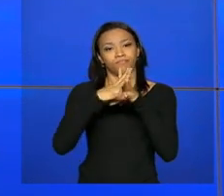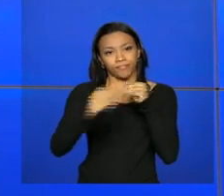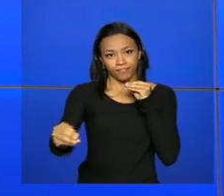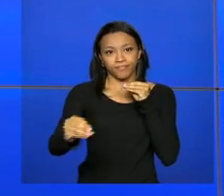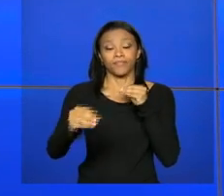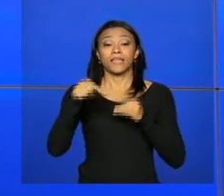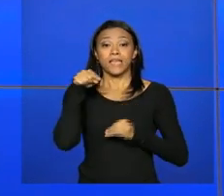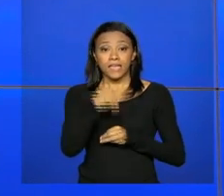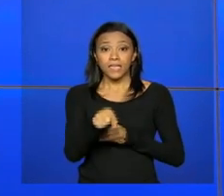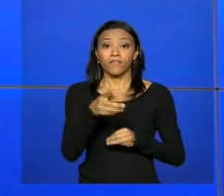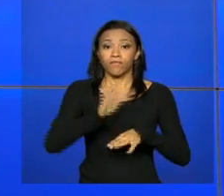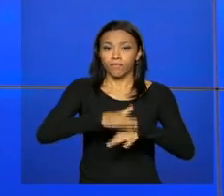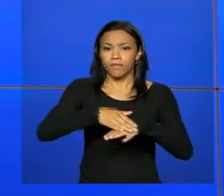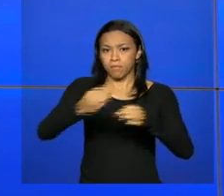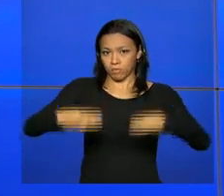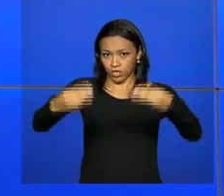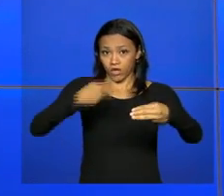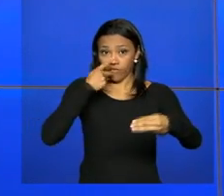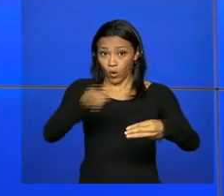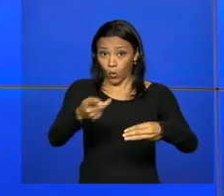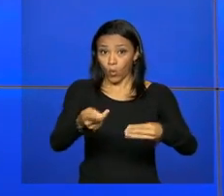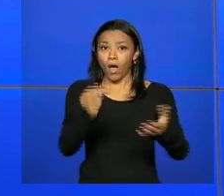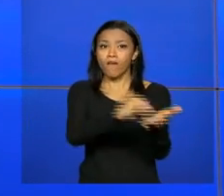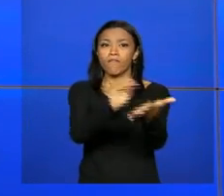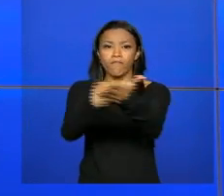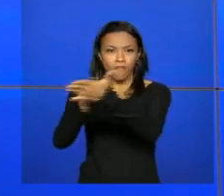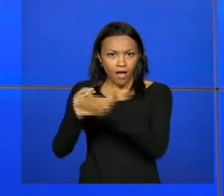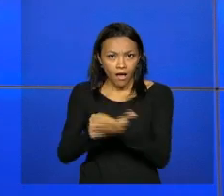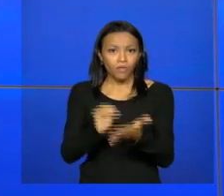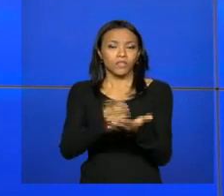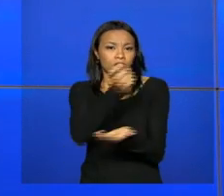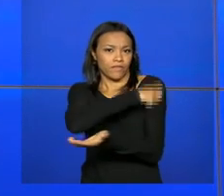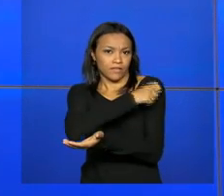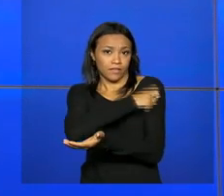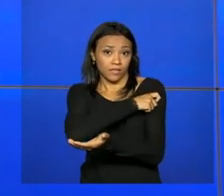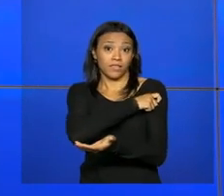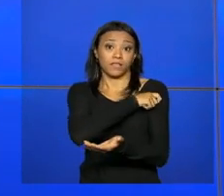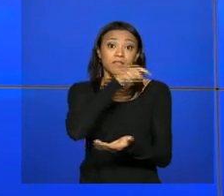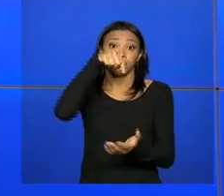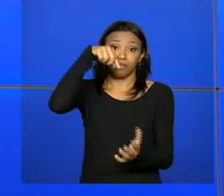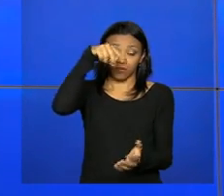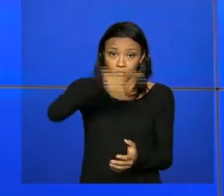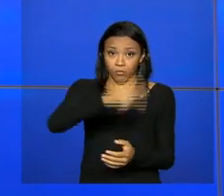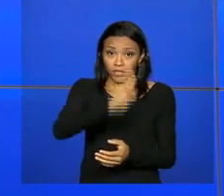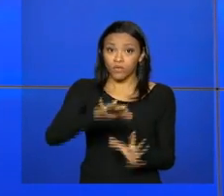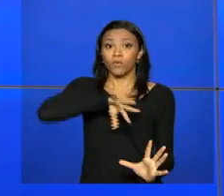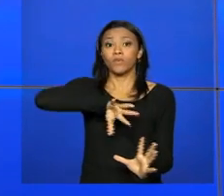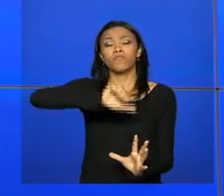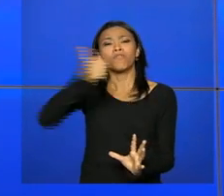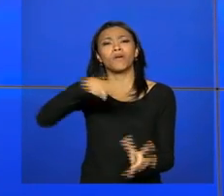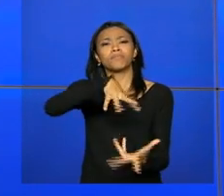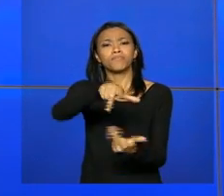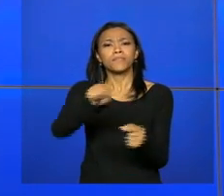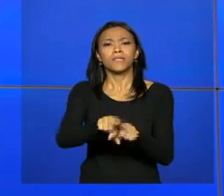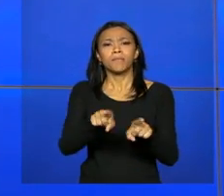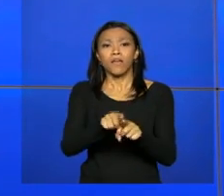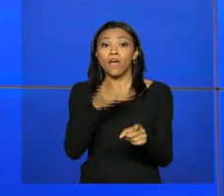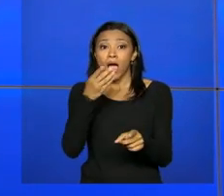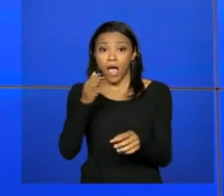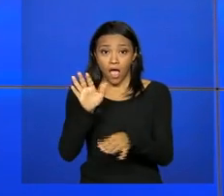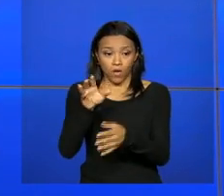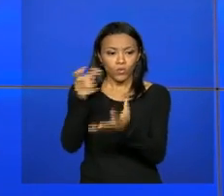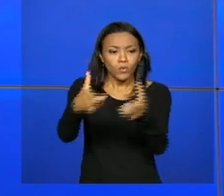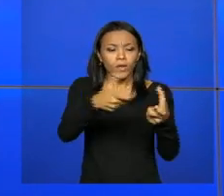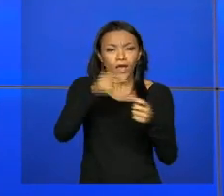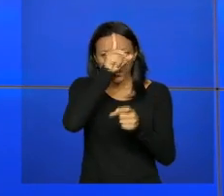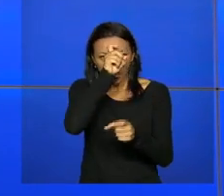indisponibilidade de algumas vacinas nos mercados nacional e internacional, as redes locais de saúde foram orientadas a agendar